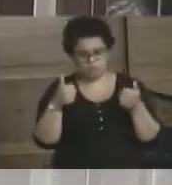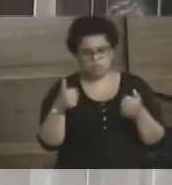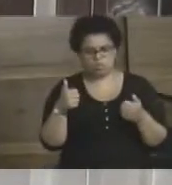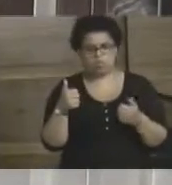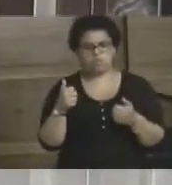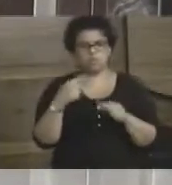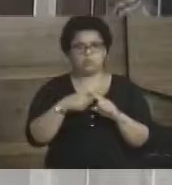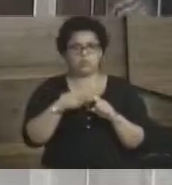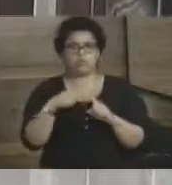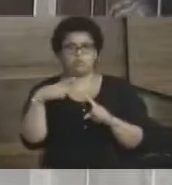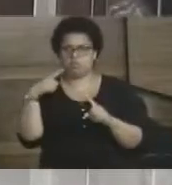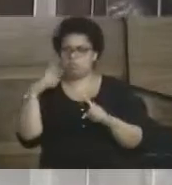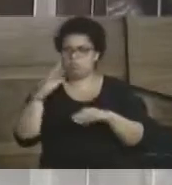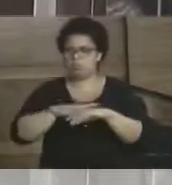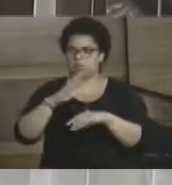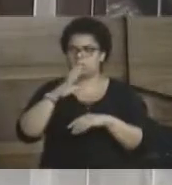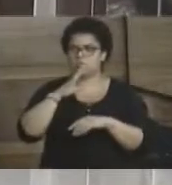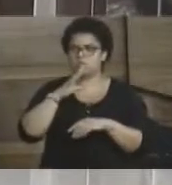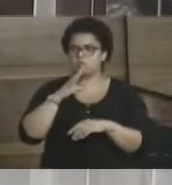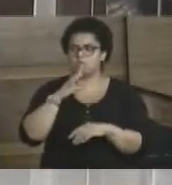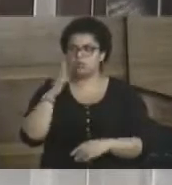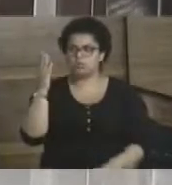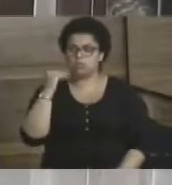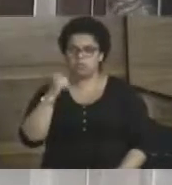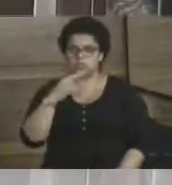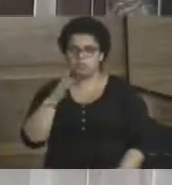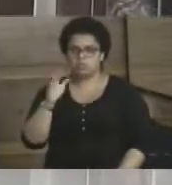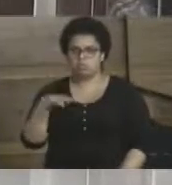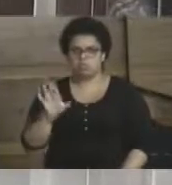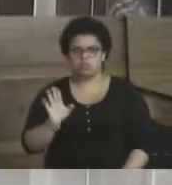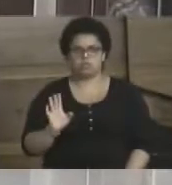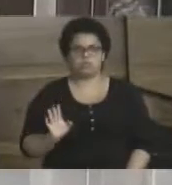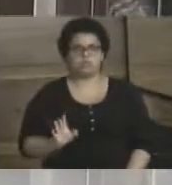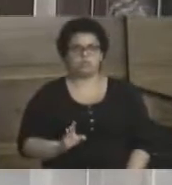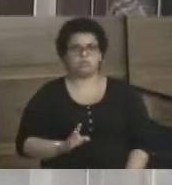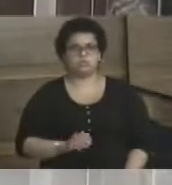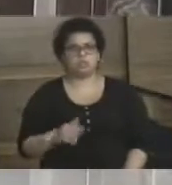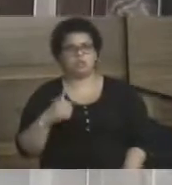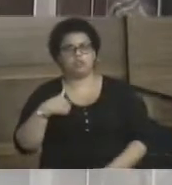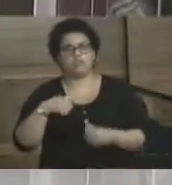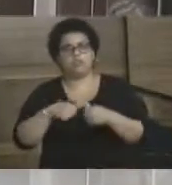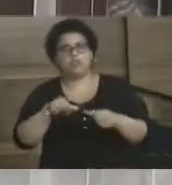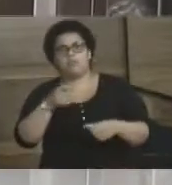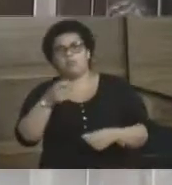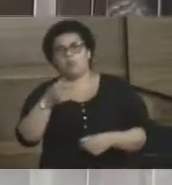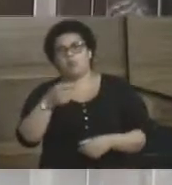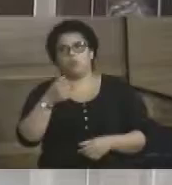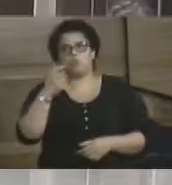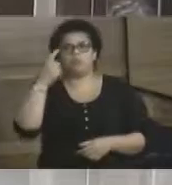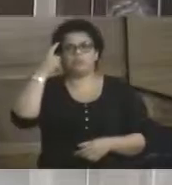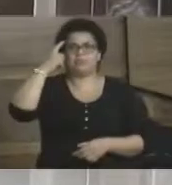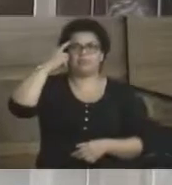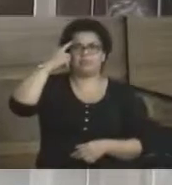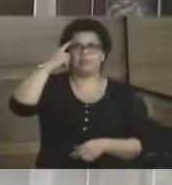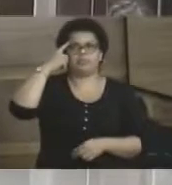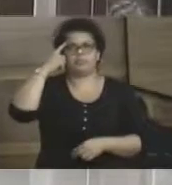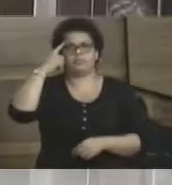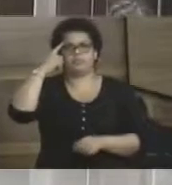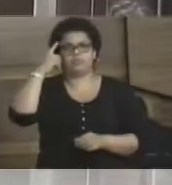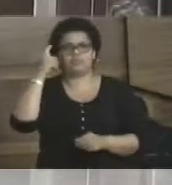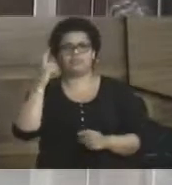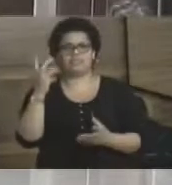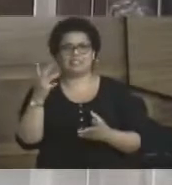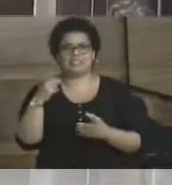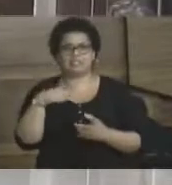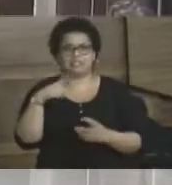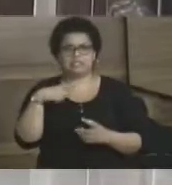que é a pessoa que está mais inteirada agora. Isso foi o que me foi passado, e eu fiquei um pouco com receio do que a gente pode acontecer, porque a falta